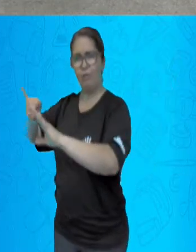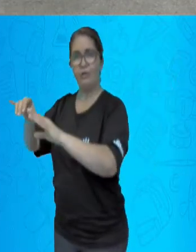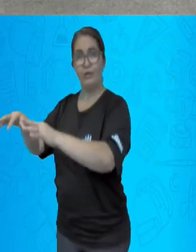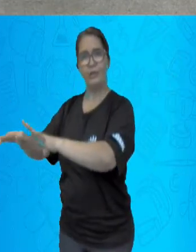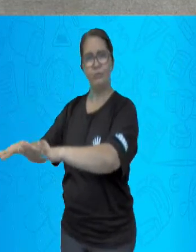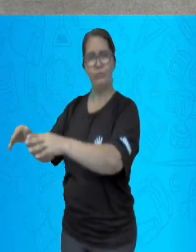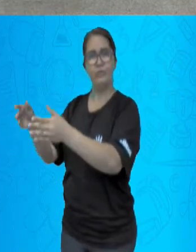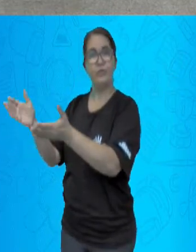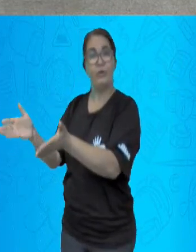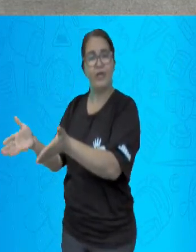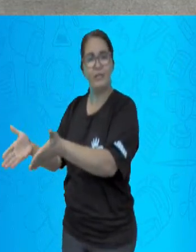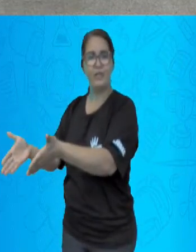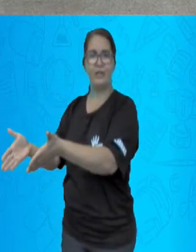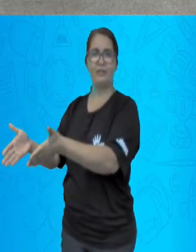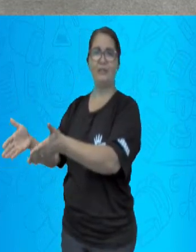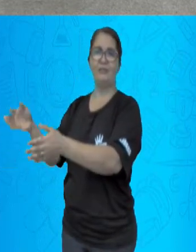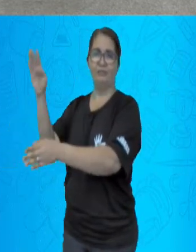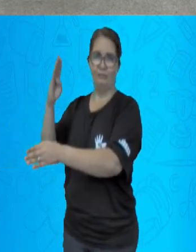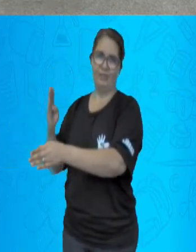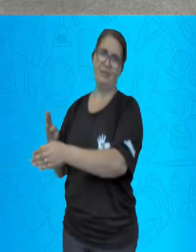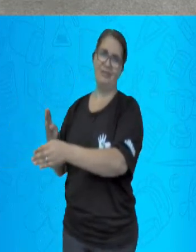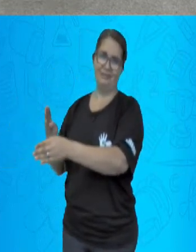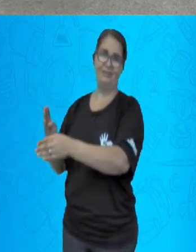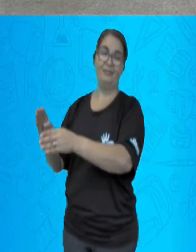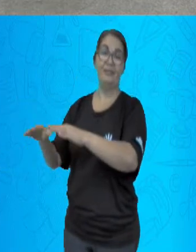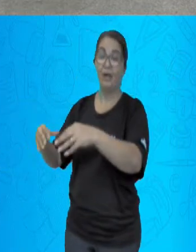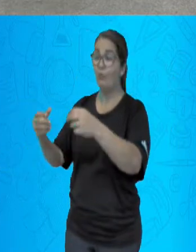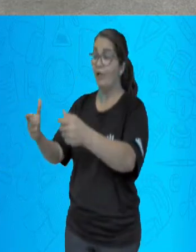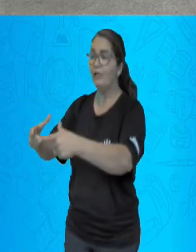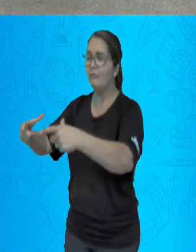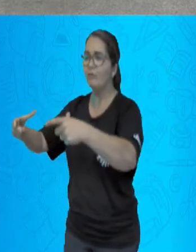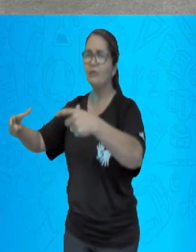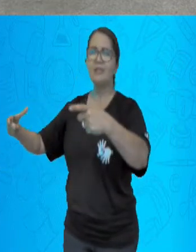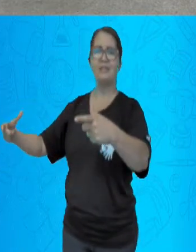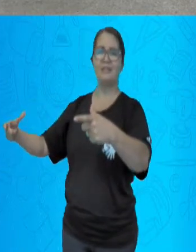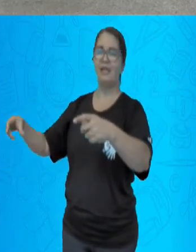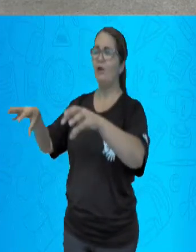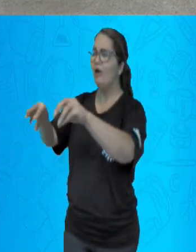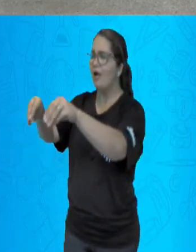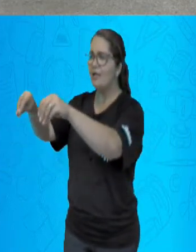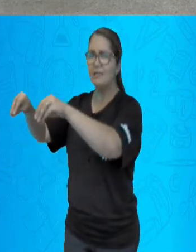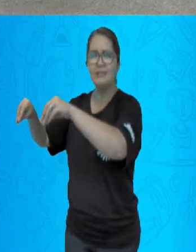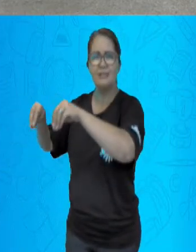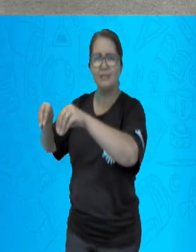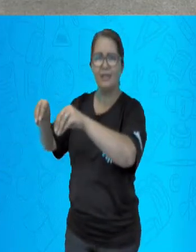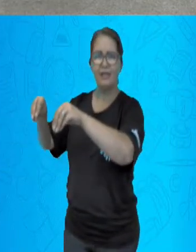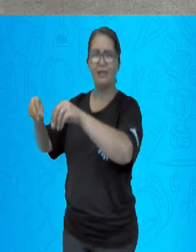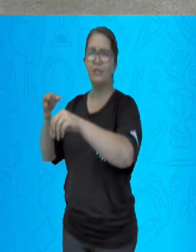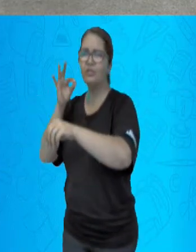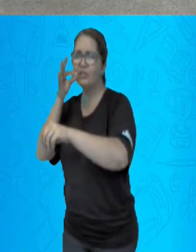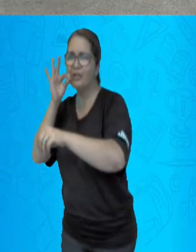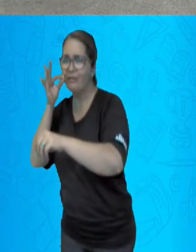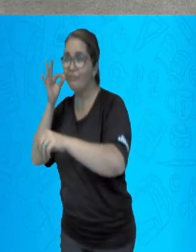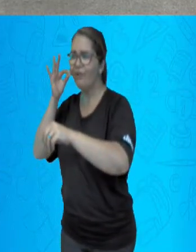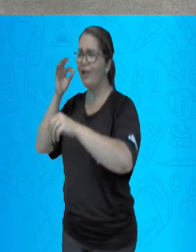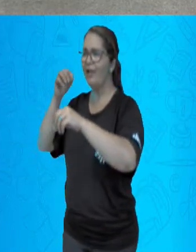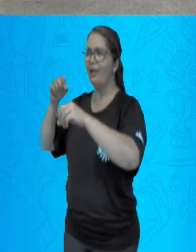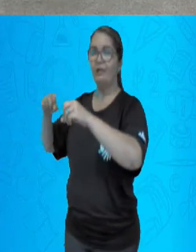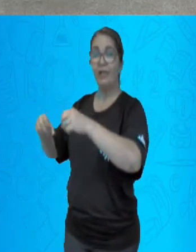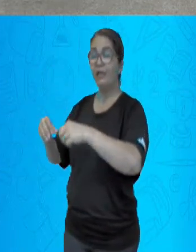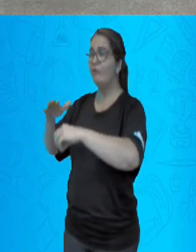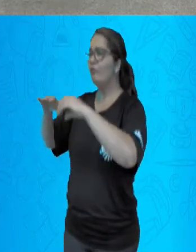econômico com várias extensões. Os imigrantes que tinham a procura de trabalho nas lavouras de café